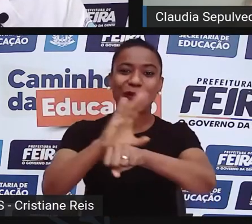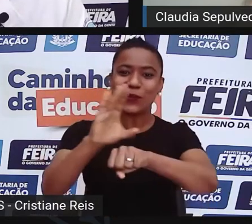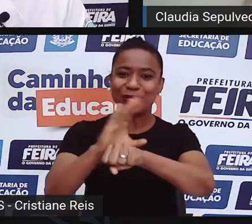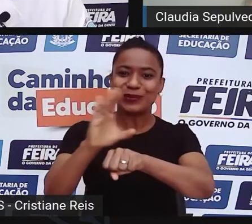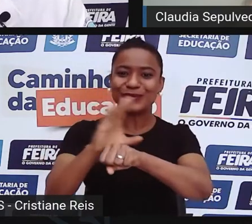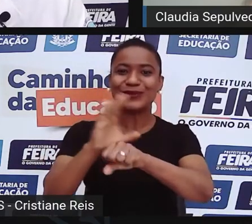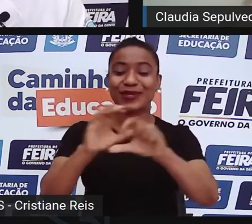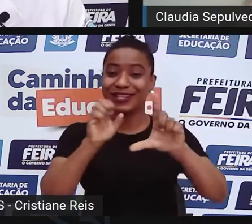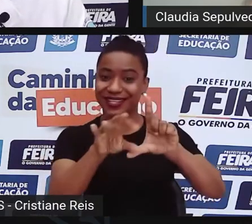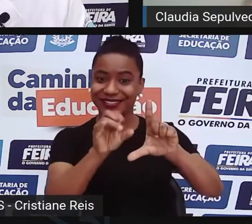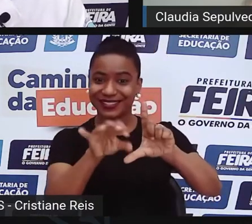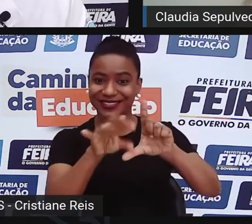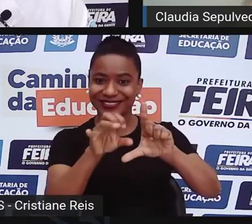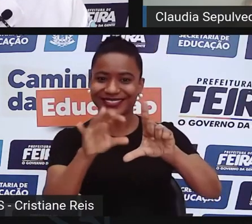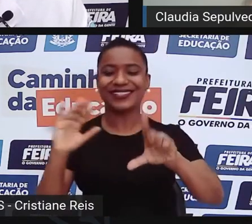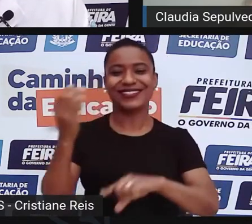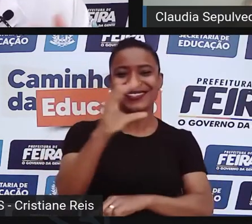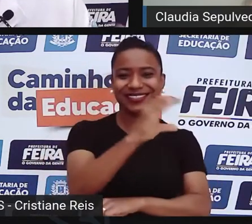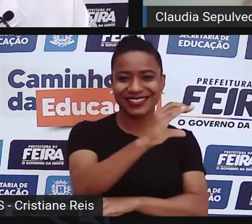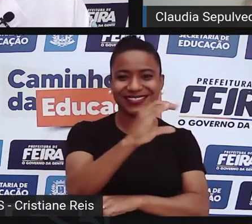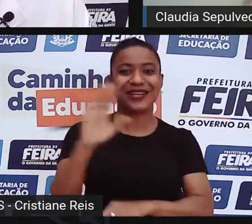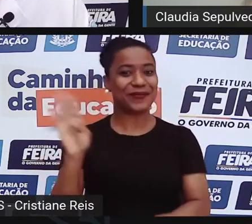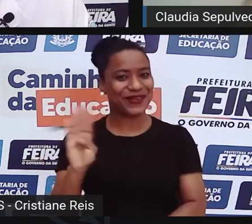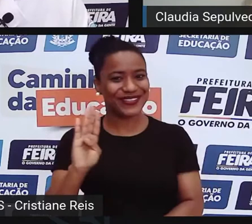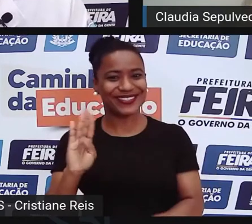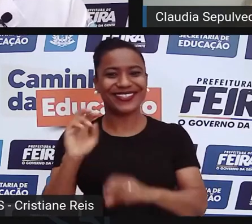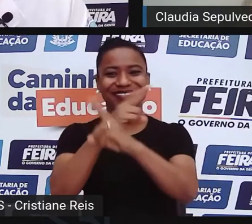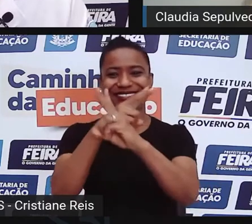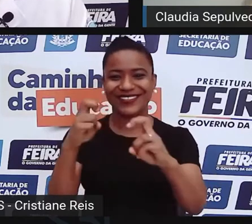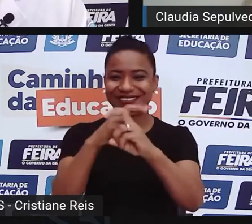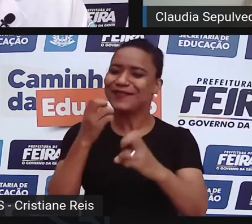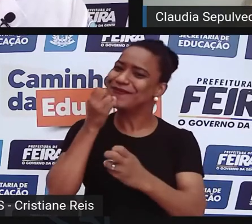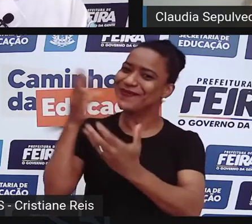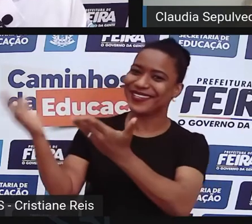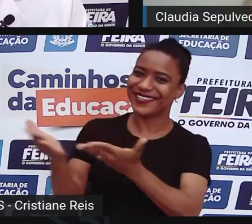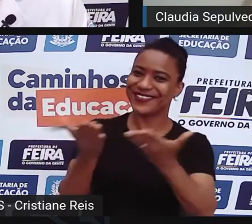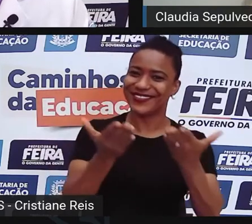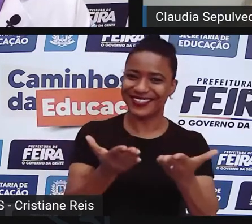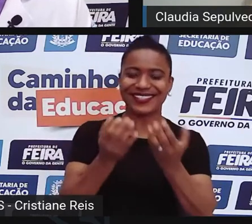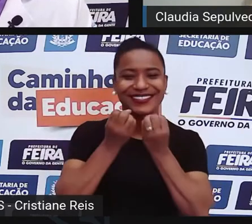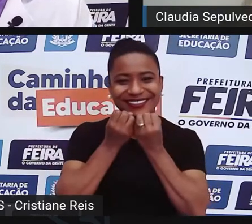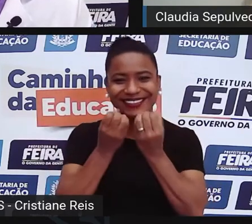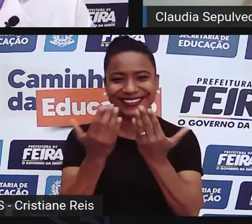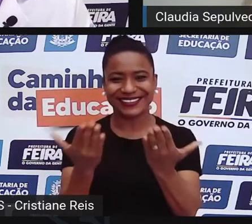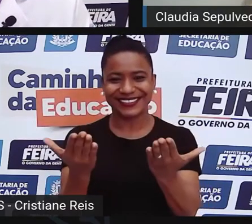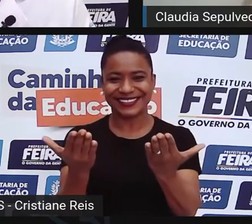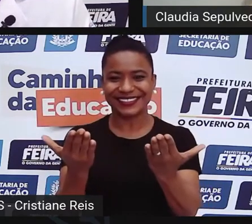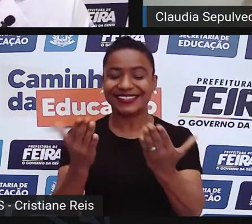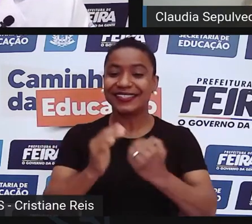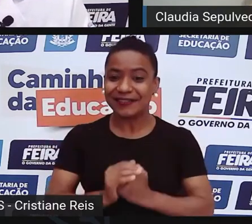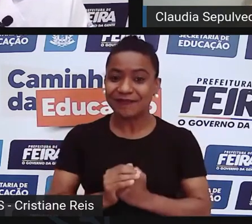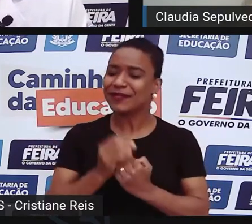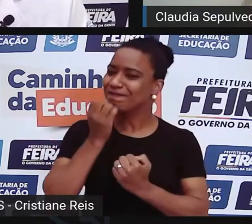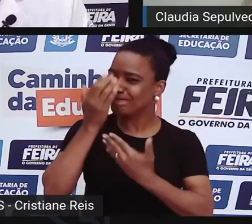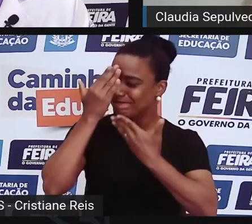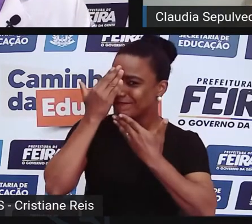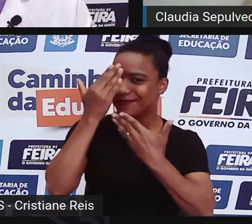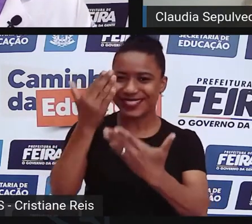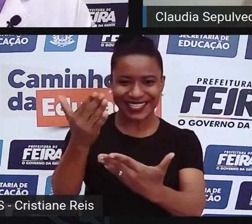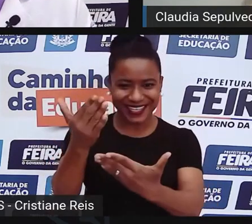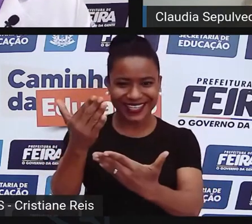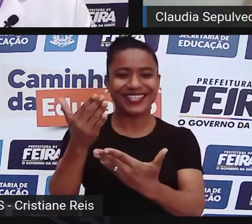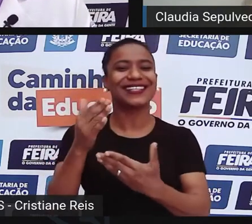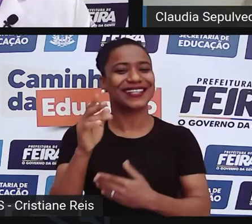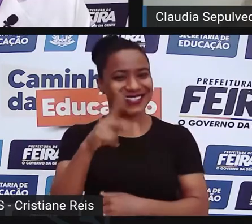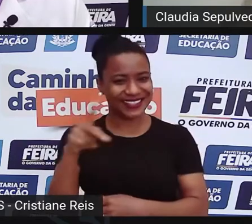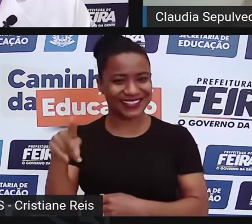em ciências biológicas da Uefs. Cláudia, muito bem-vinda ao Saberes e Viveres. Obrigada, Felipe. Bom dia a você,